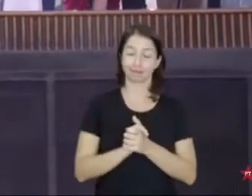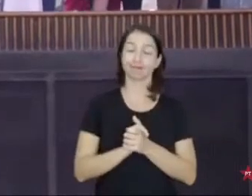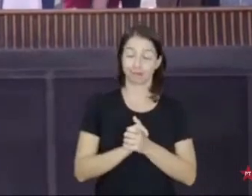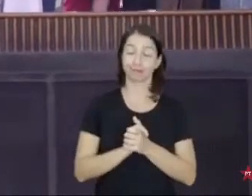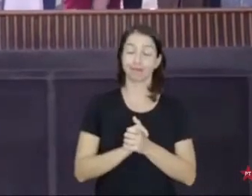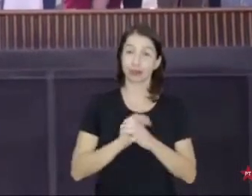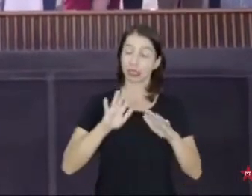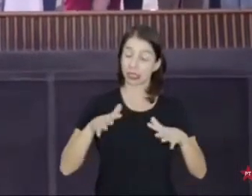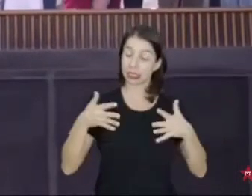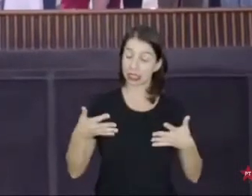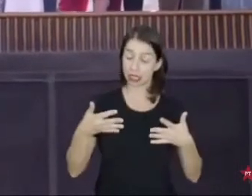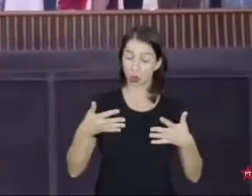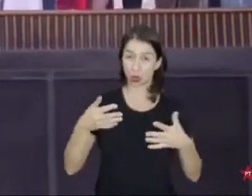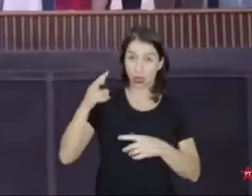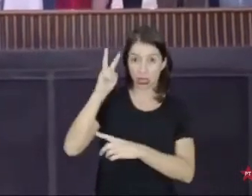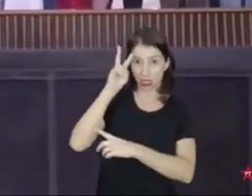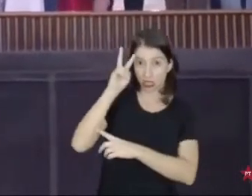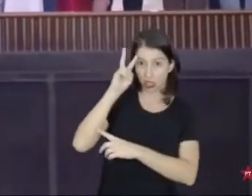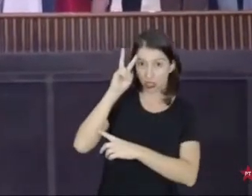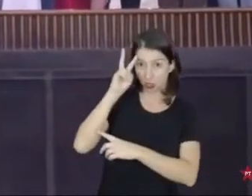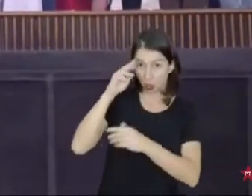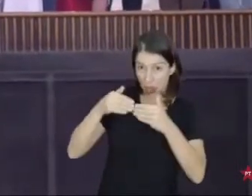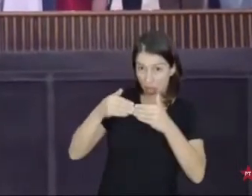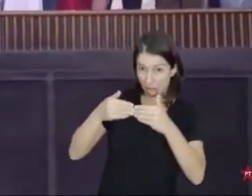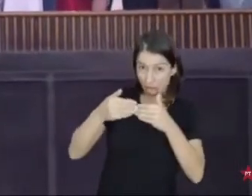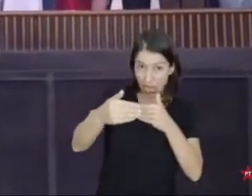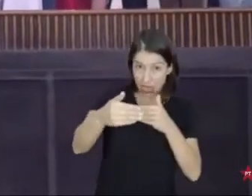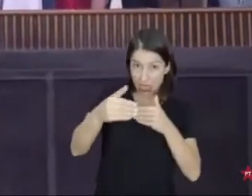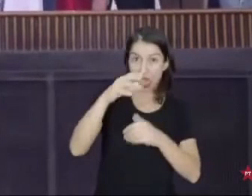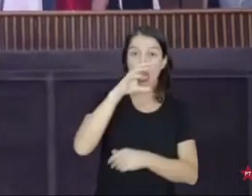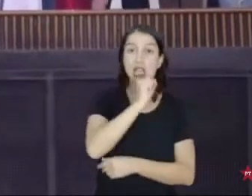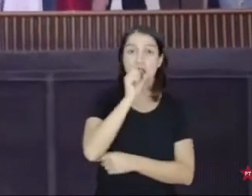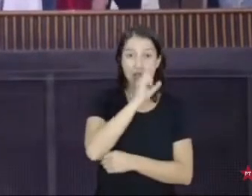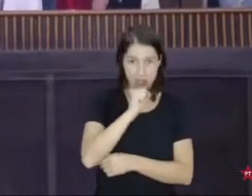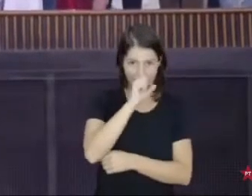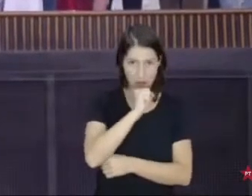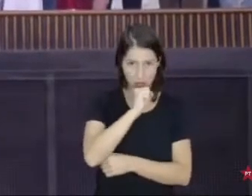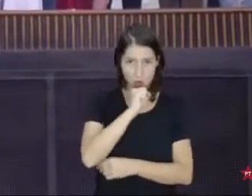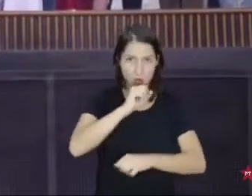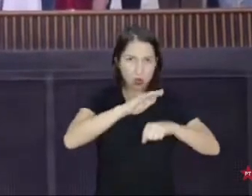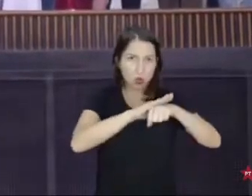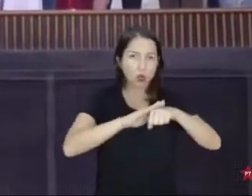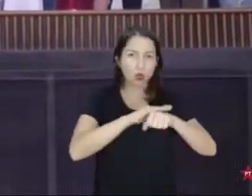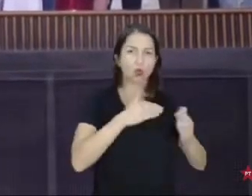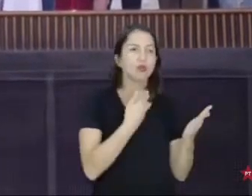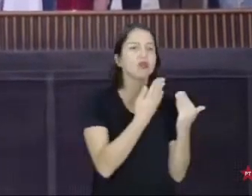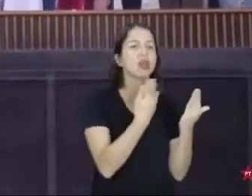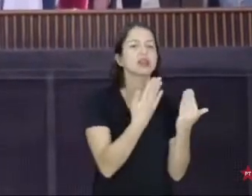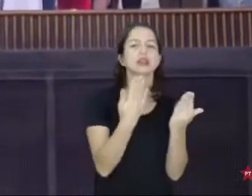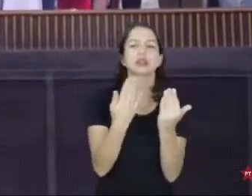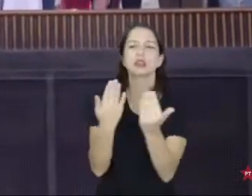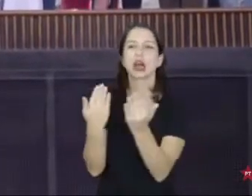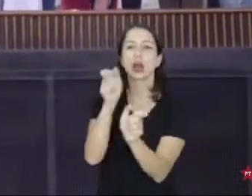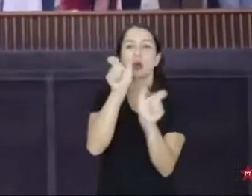de segunda a sábado para conversar com essa gente e explicar por que essa